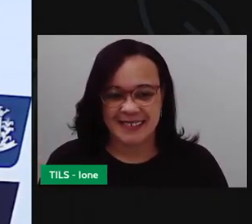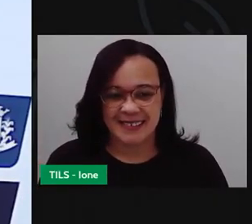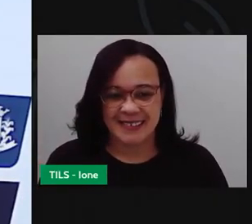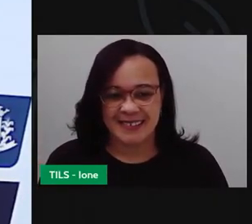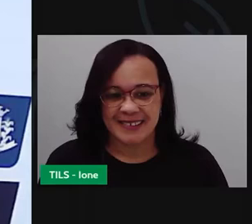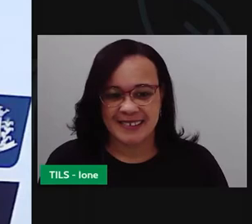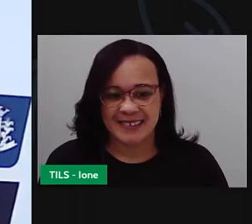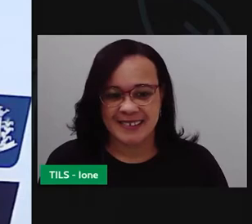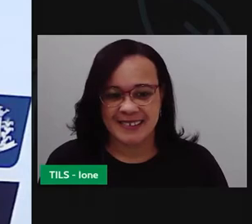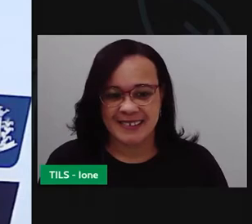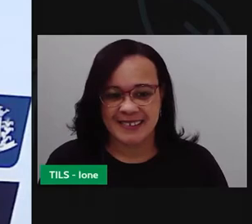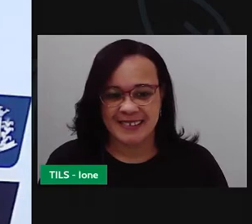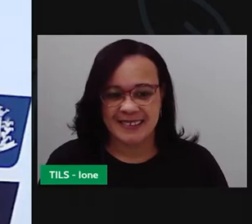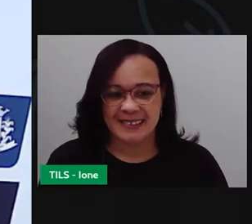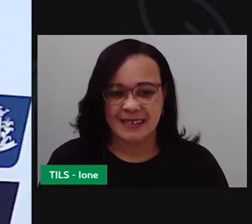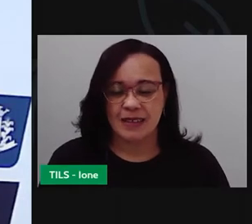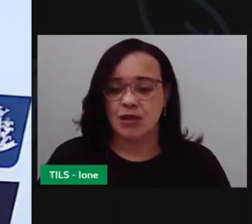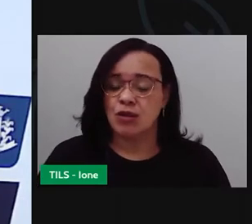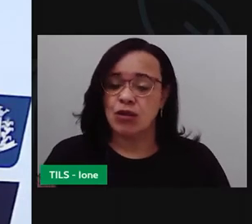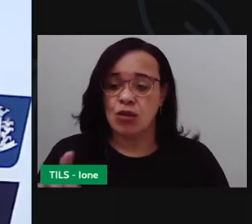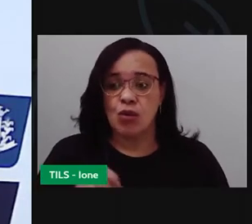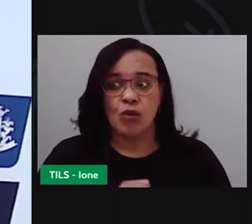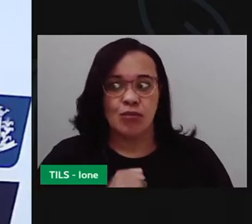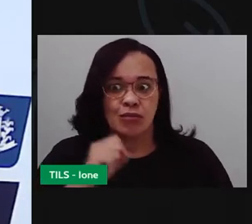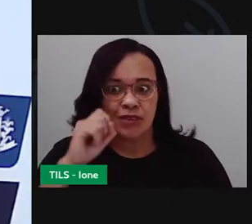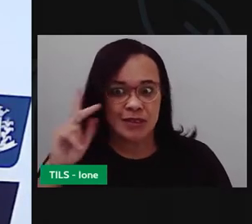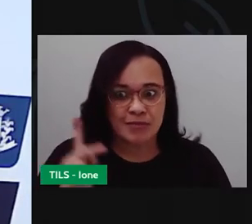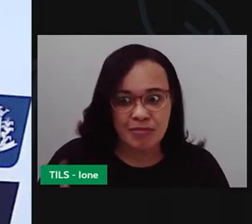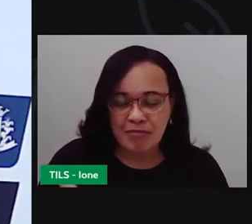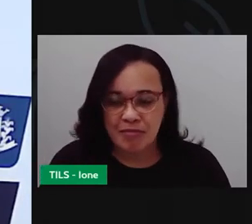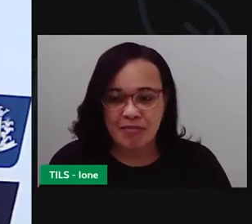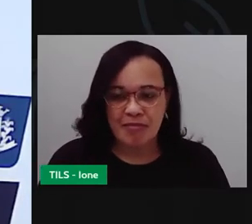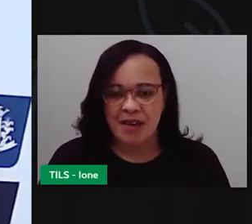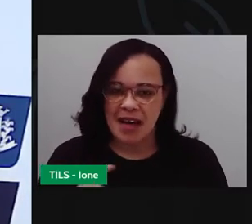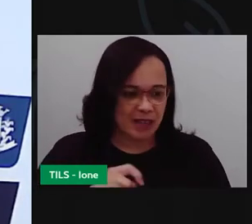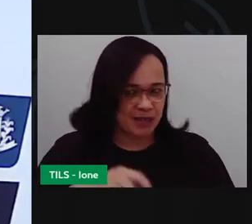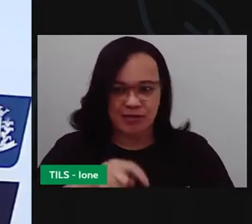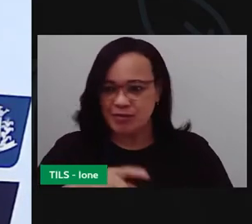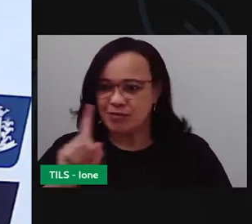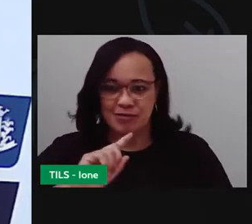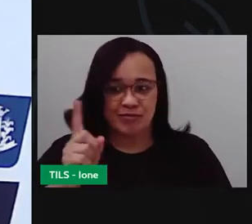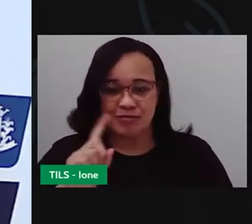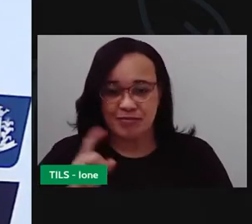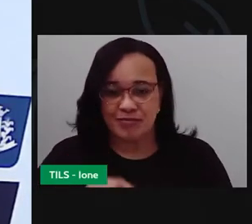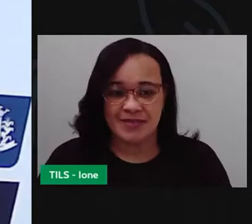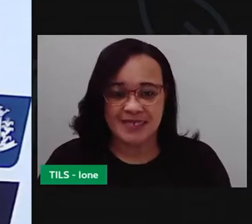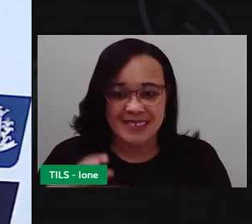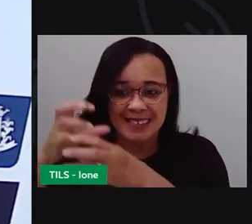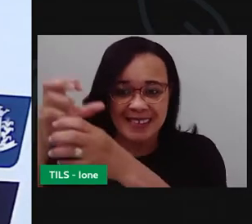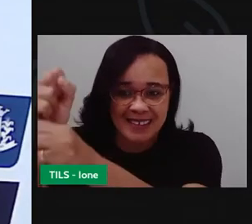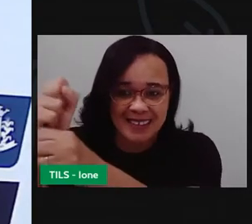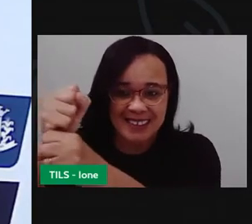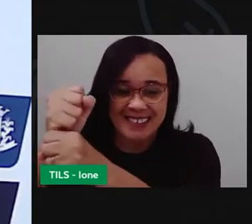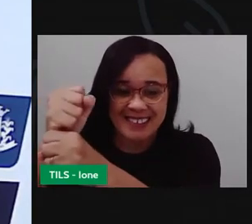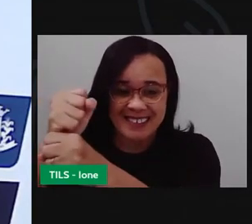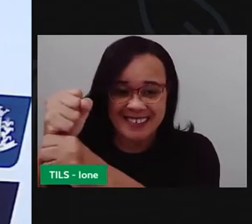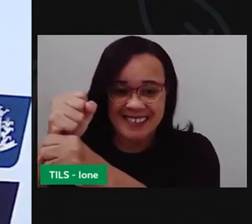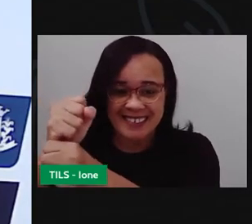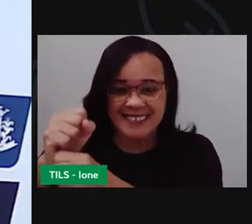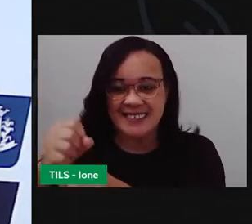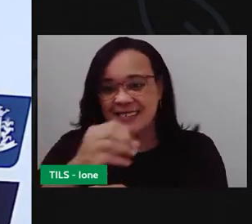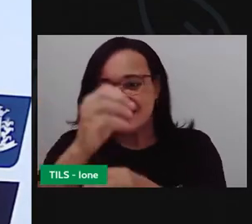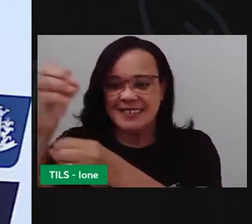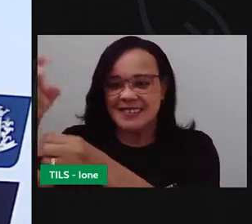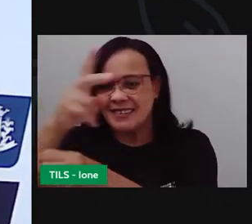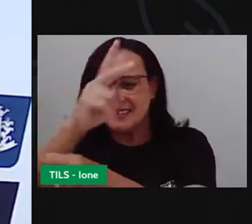O esperto tatu-bola não perdeu seu tempo, não. Se agarrou na garra-biola e voou